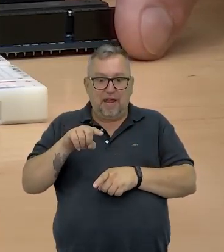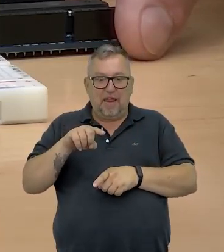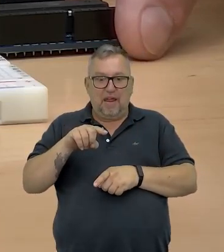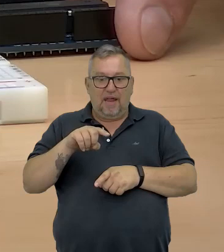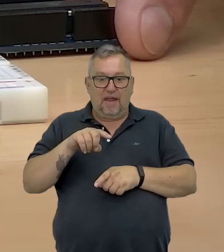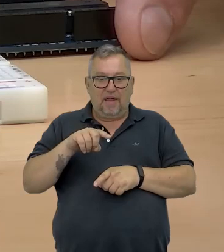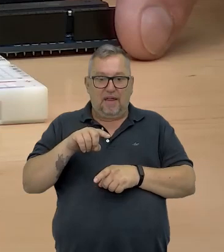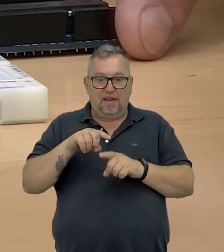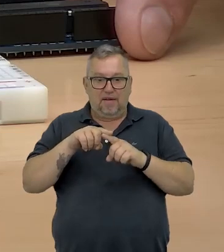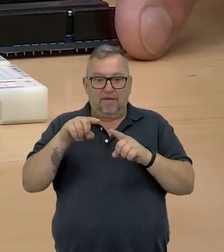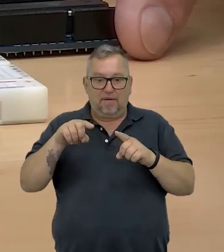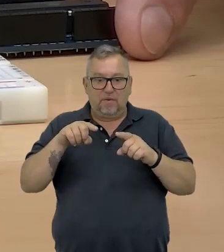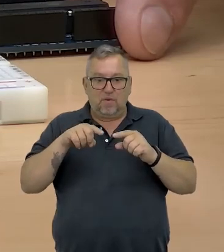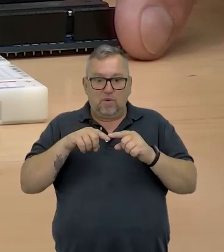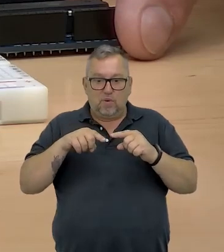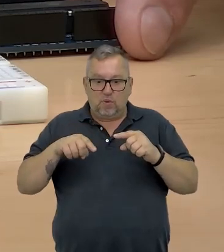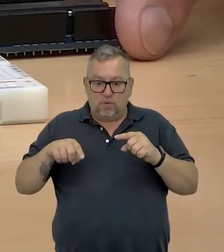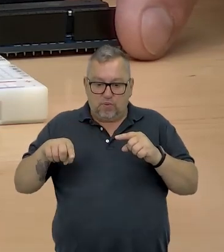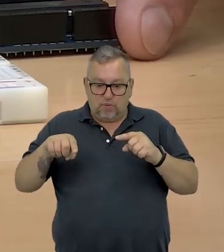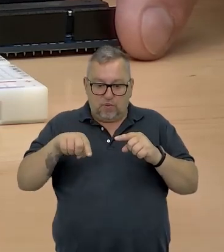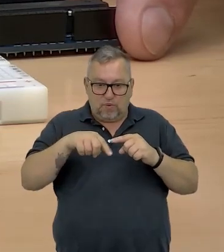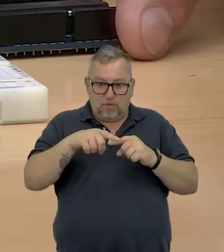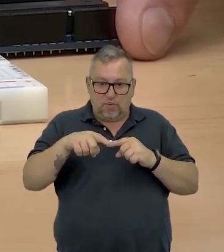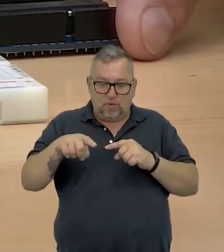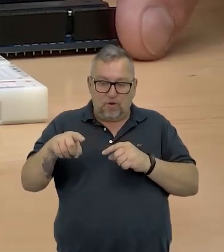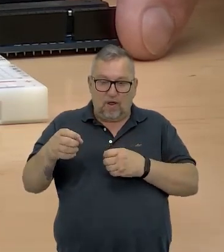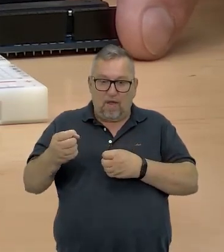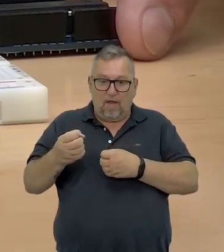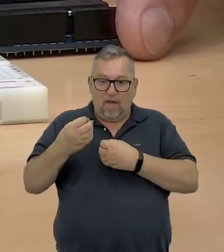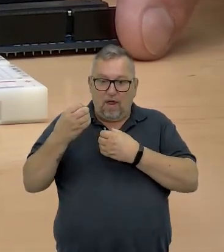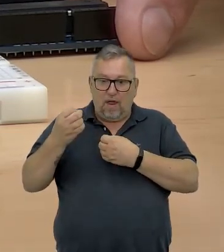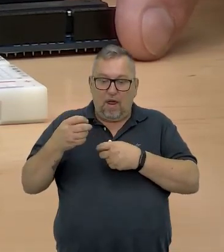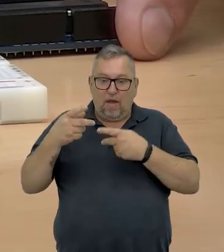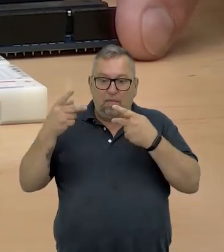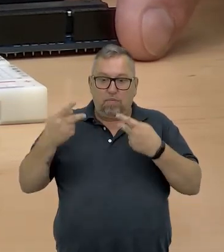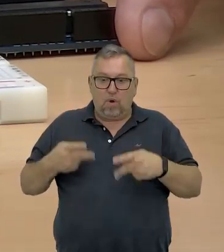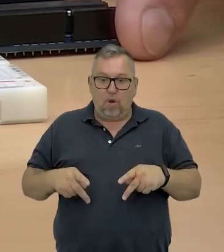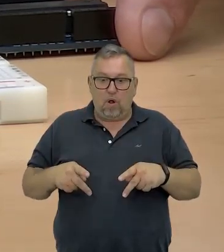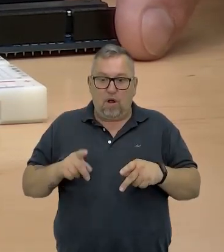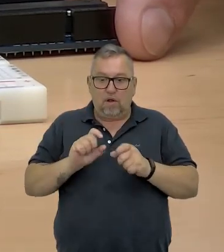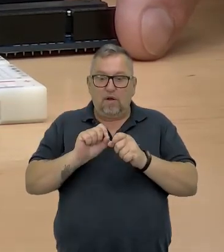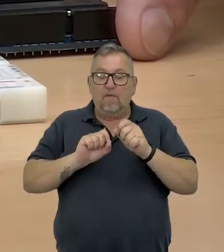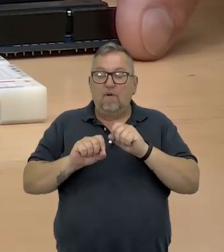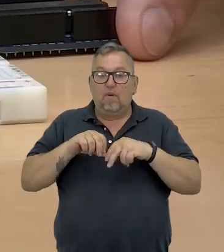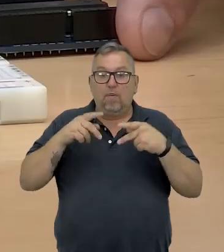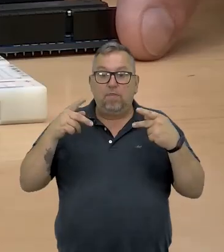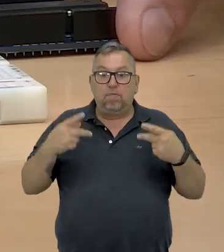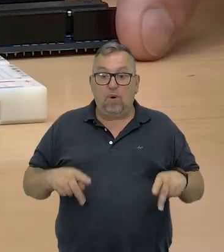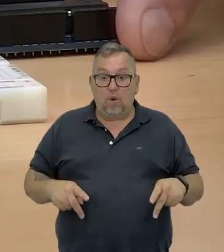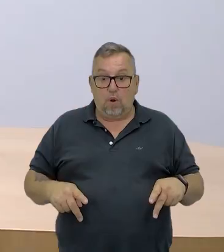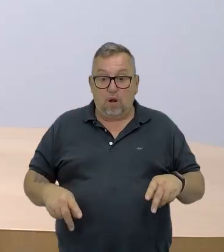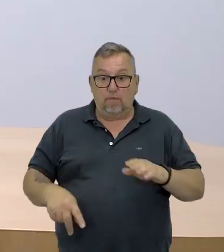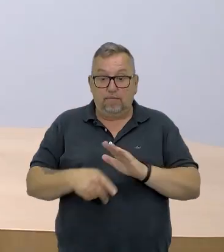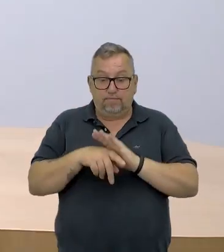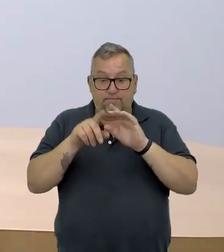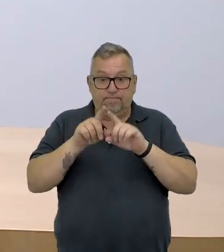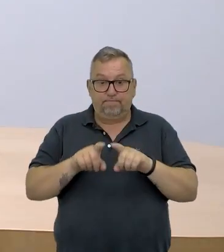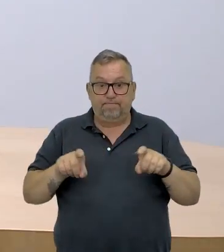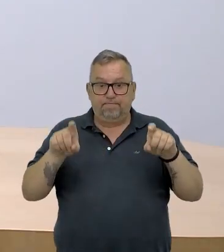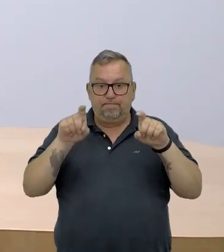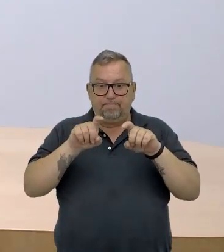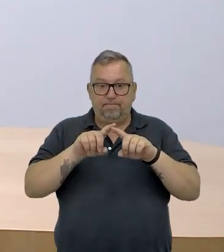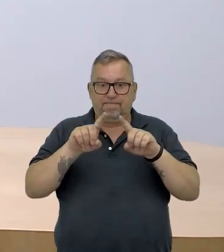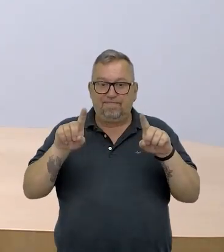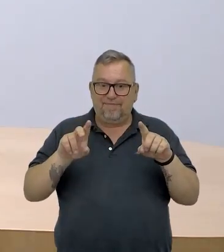subir os dados da programação. Eu faço um programa no computador e aí eu faço um